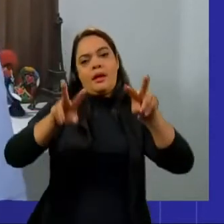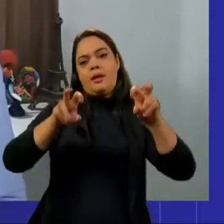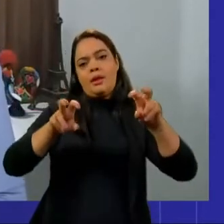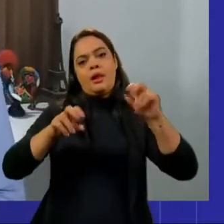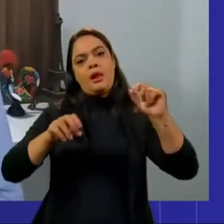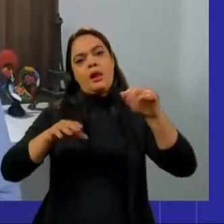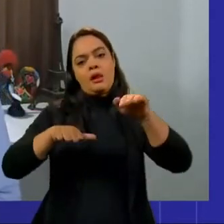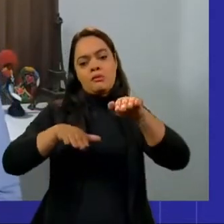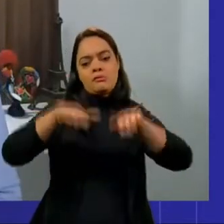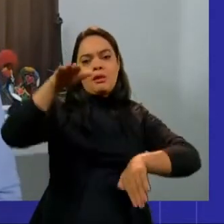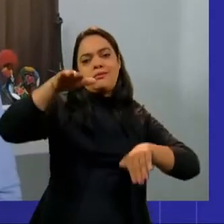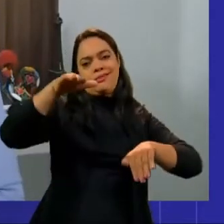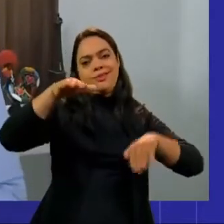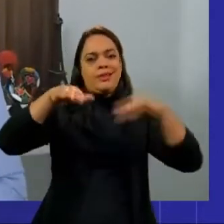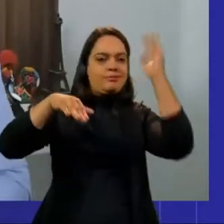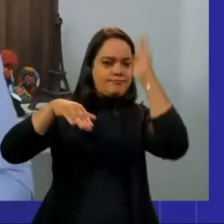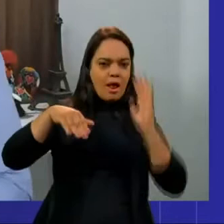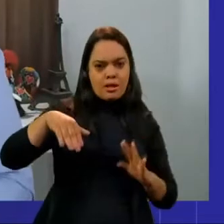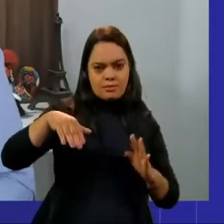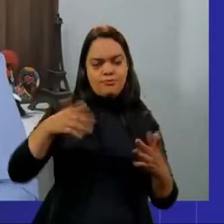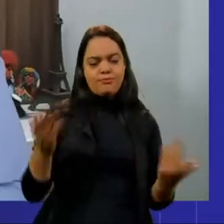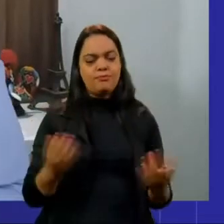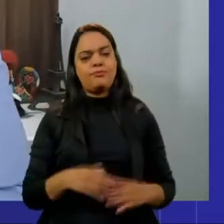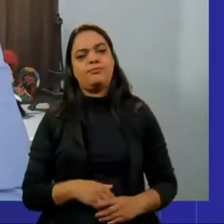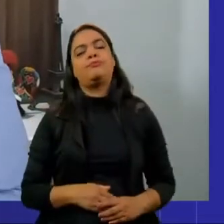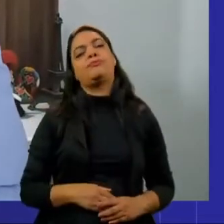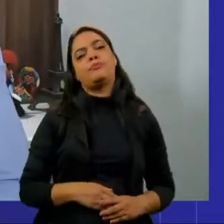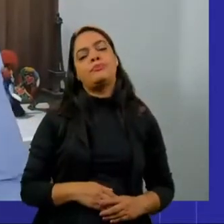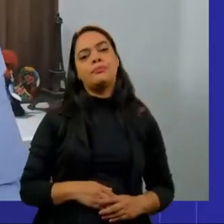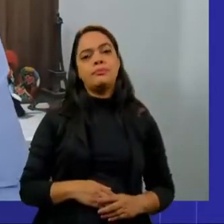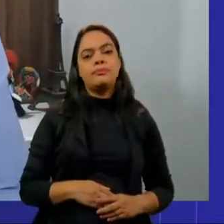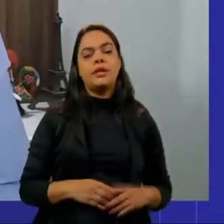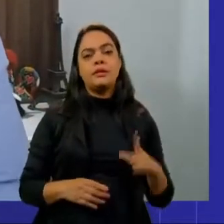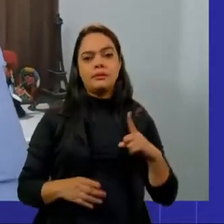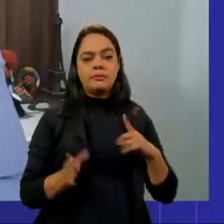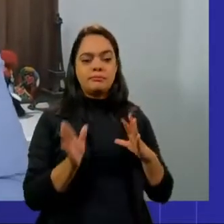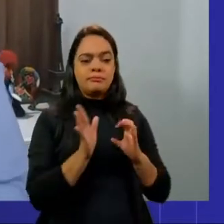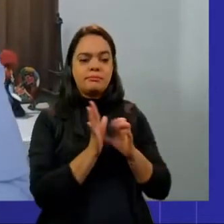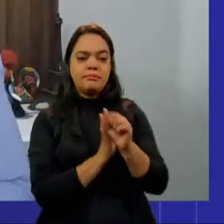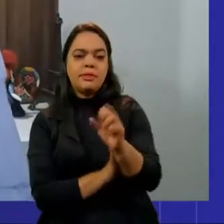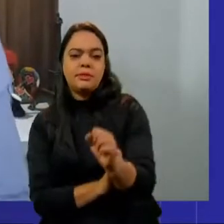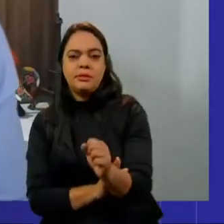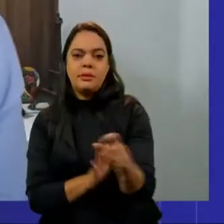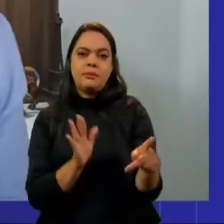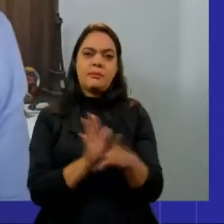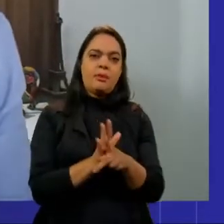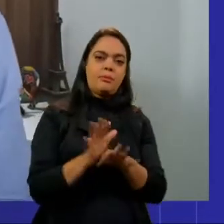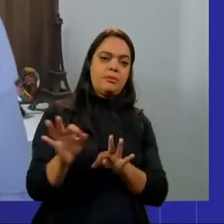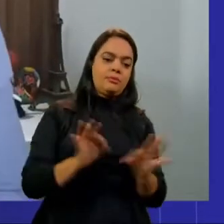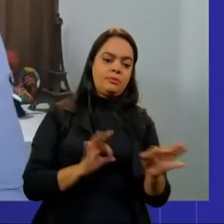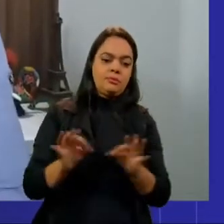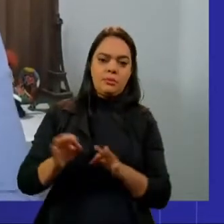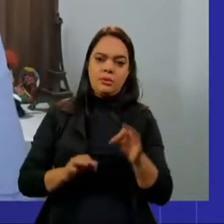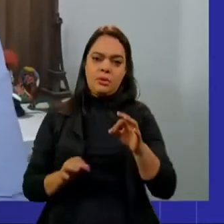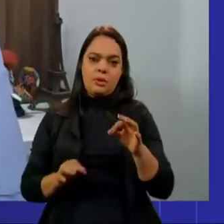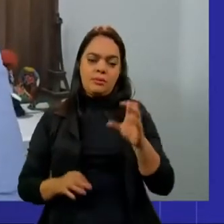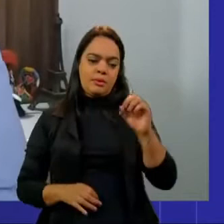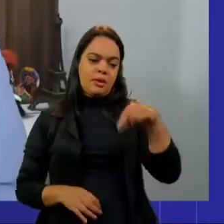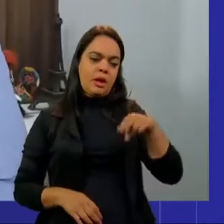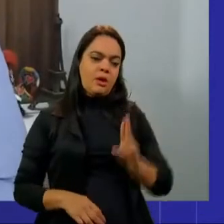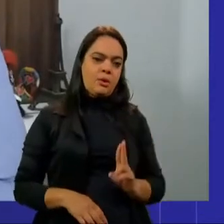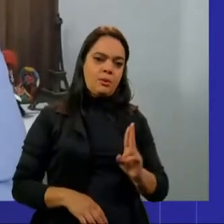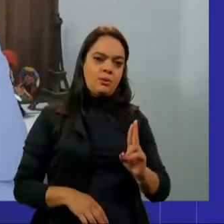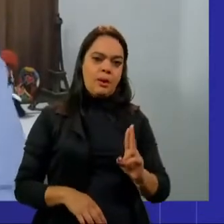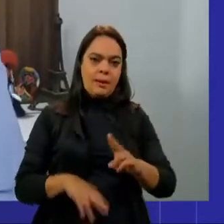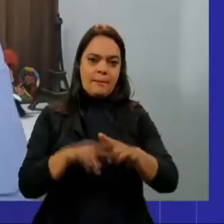social brasileira. Segundo levantamento feito pelo Programa das Nações Unidas para o Desenvolvimento,